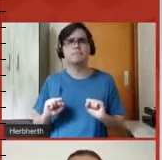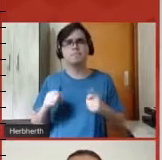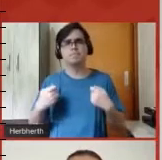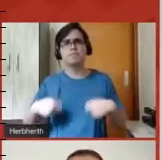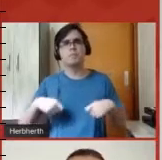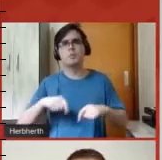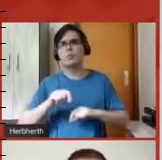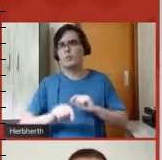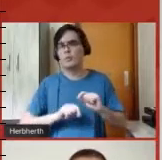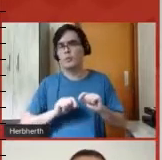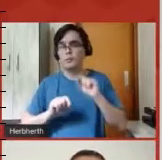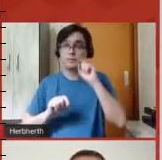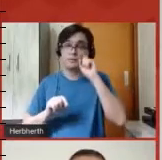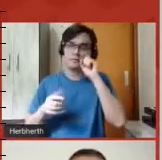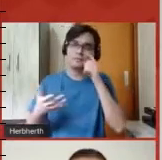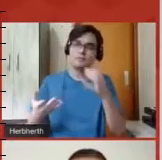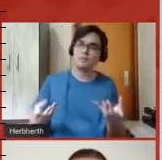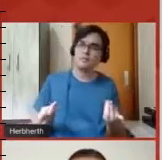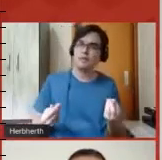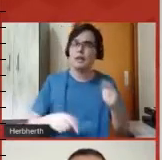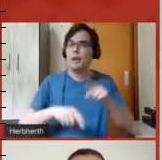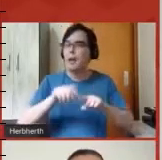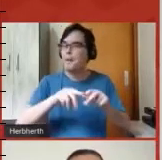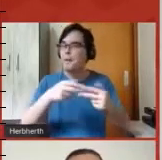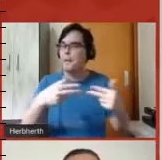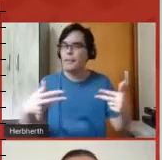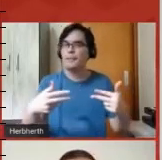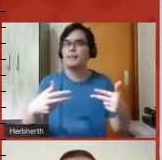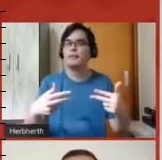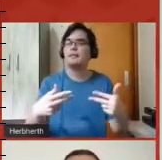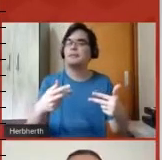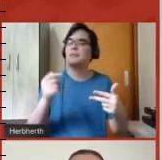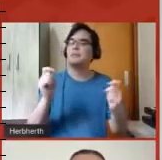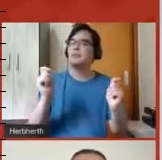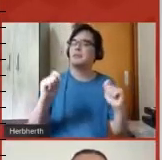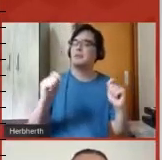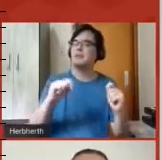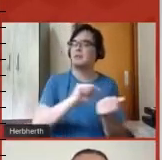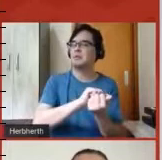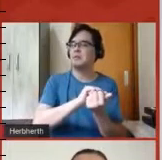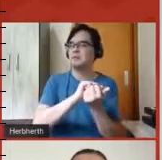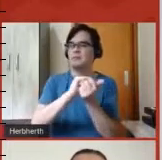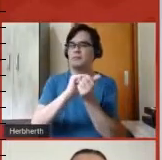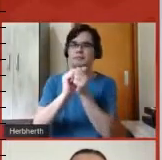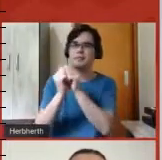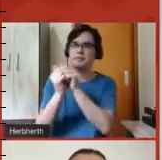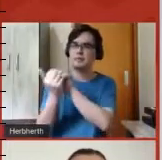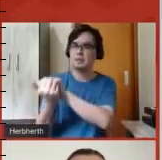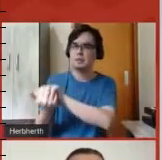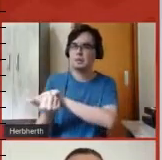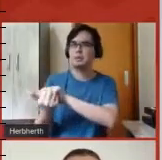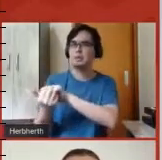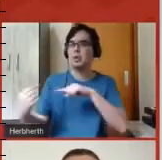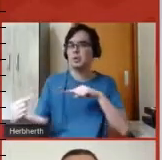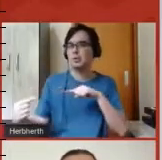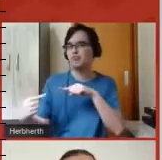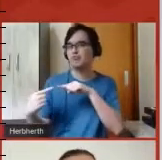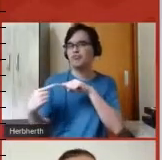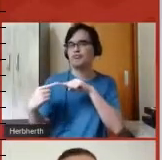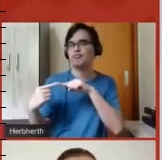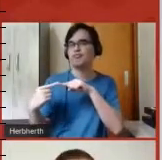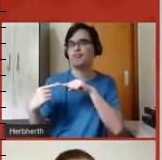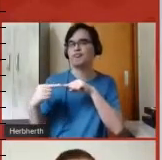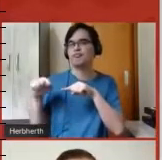recursos materiais que se adequassem, né, que servissem bem